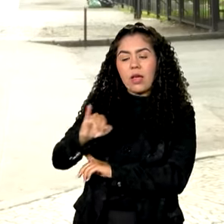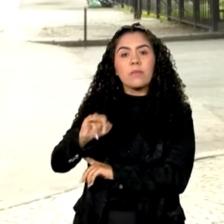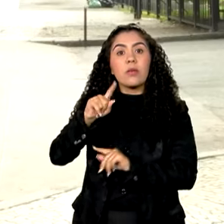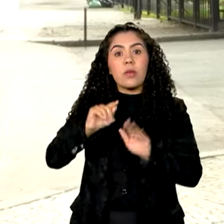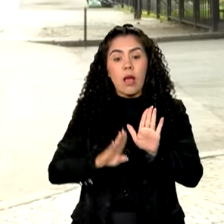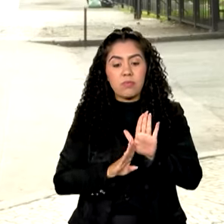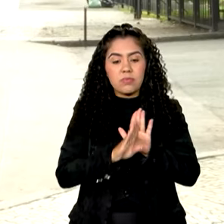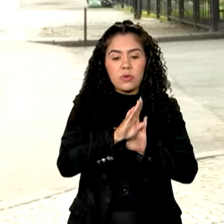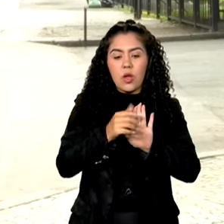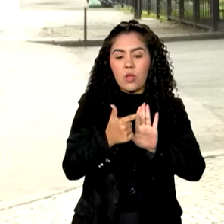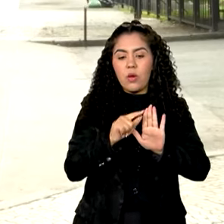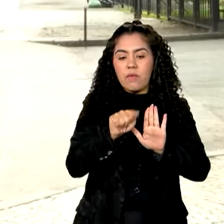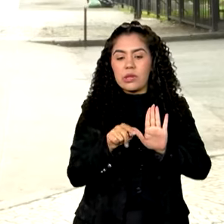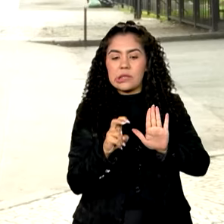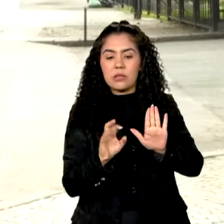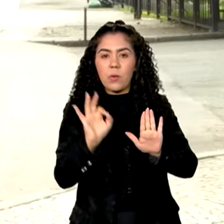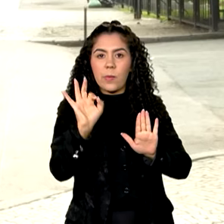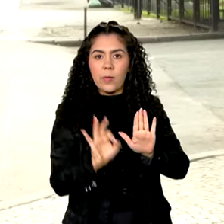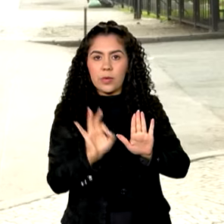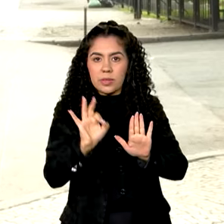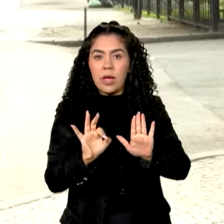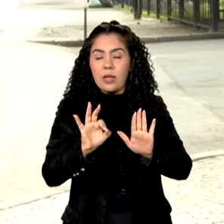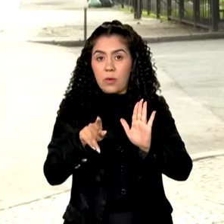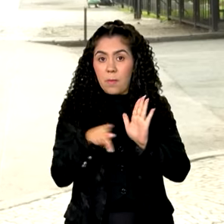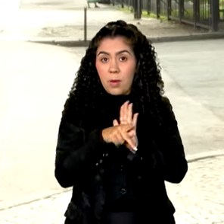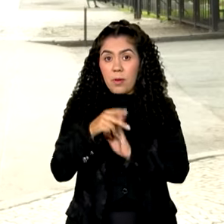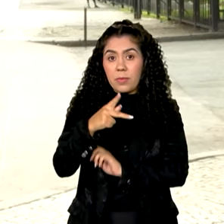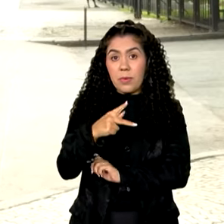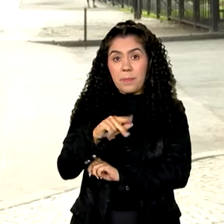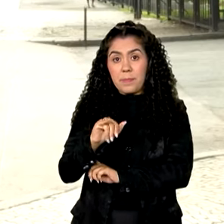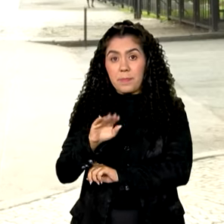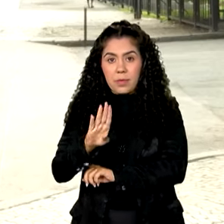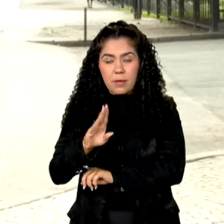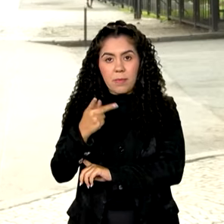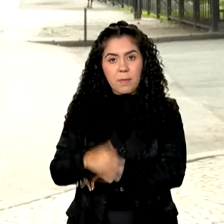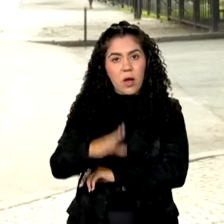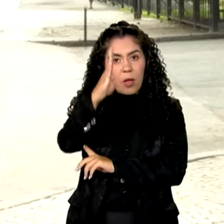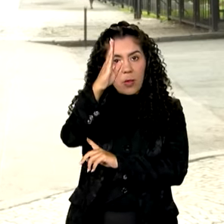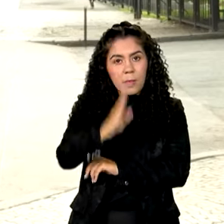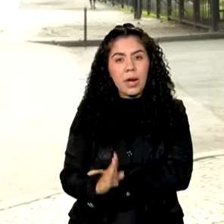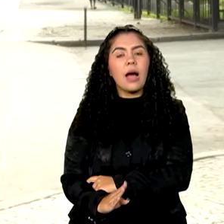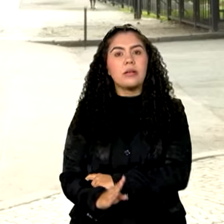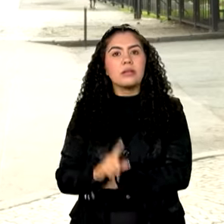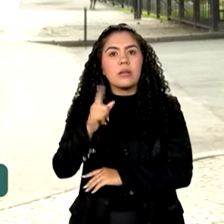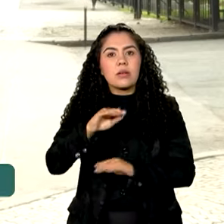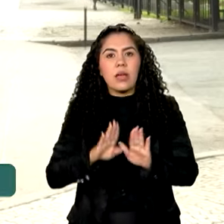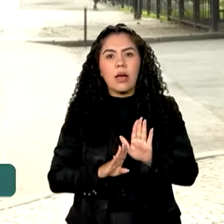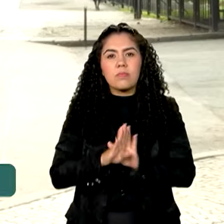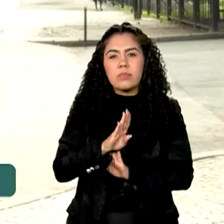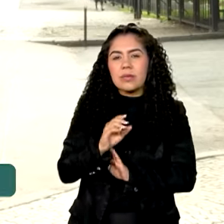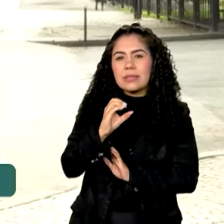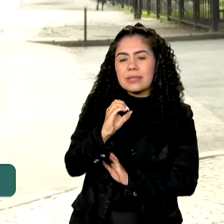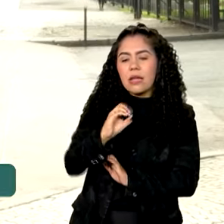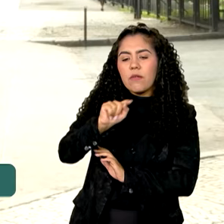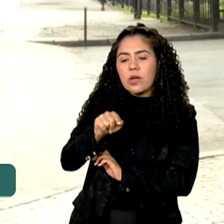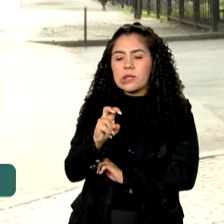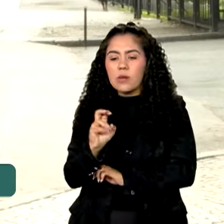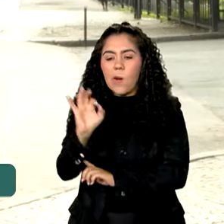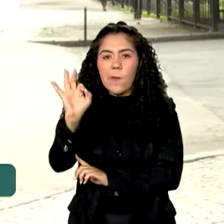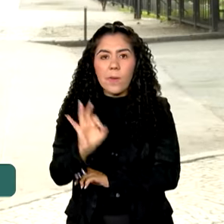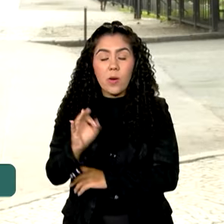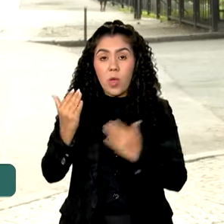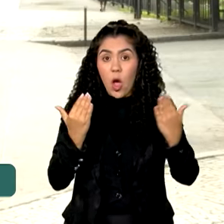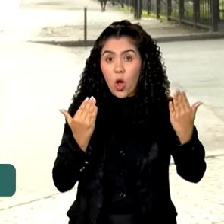2,5% do PIB brasileiro a médio prazo, um aumento aí de meio ponto percentual na